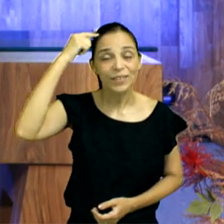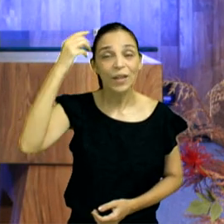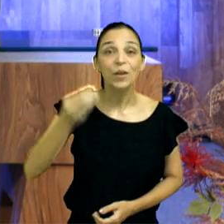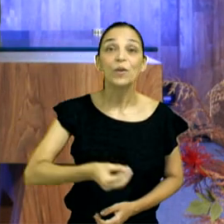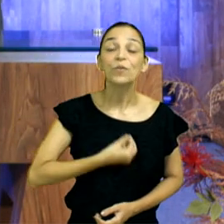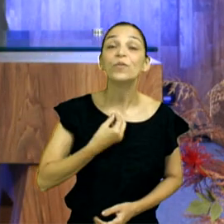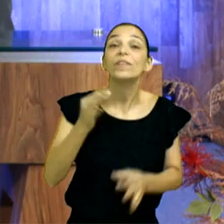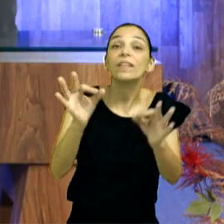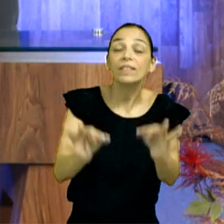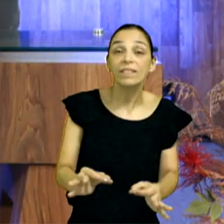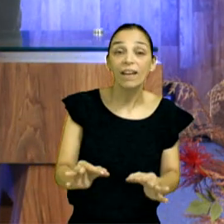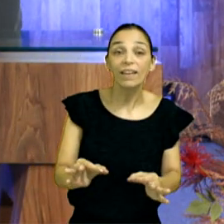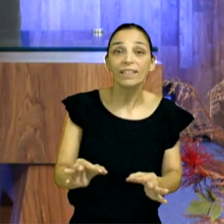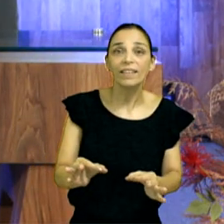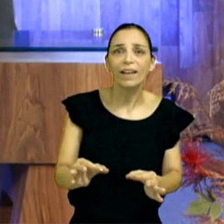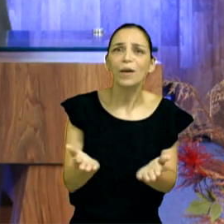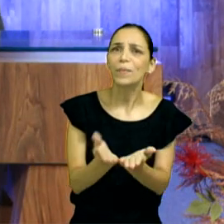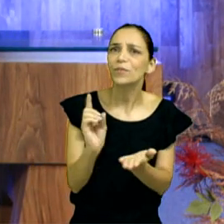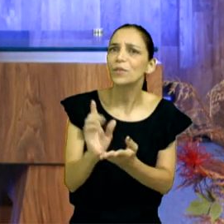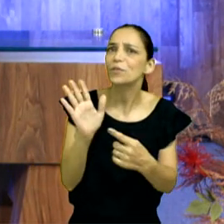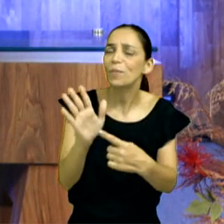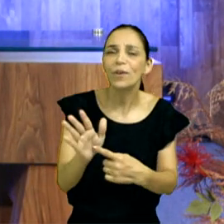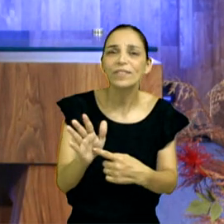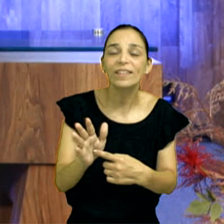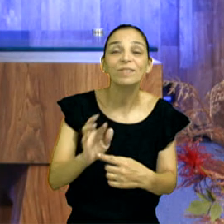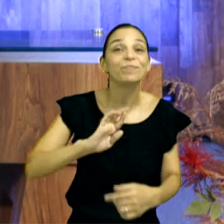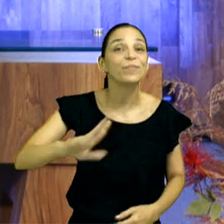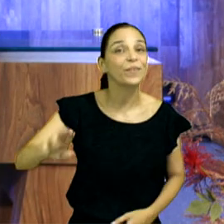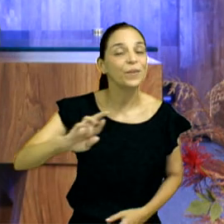reta, é isso que a Bíblia diz? O que ela era?